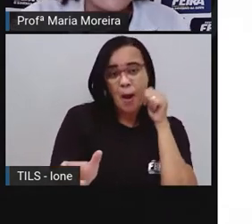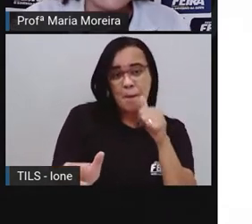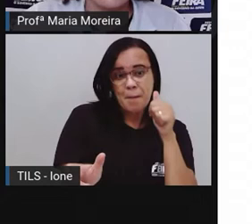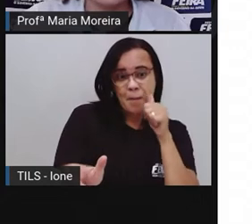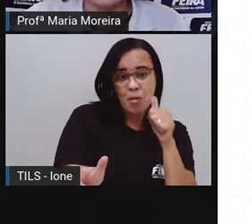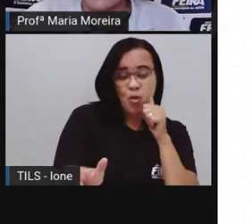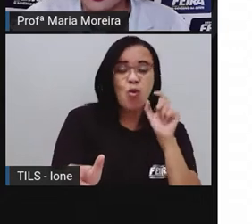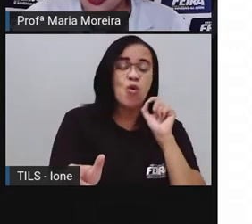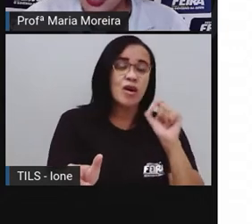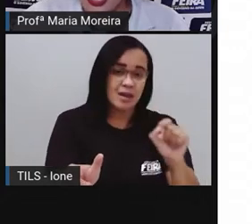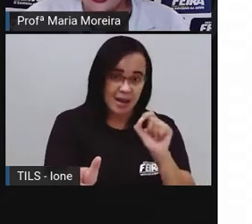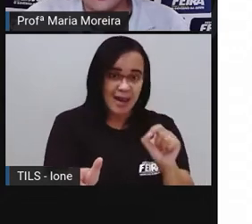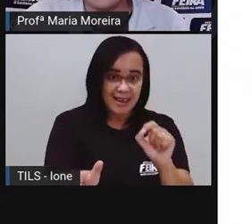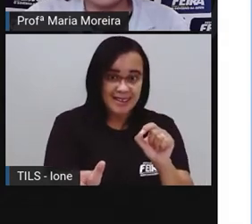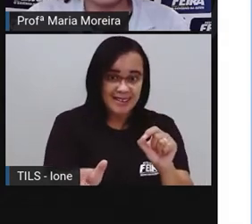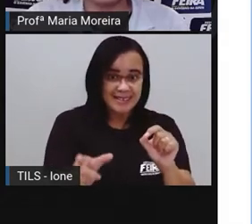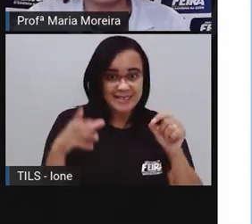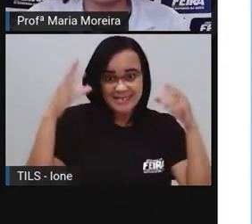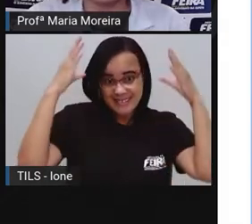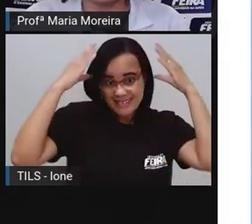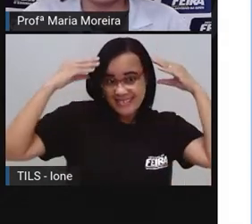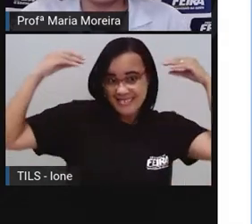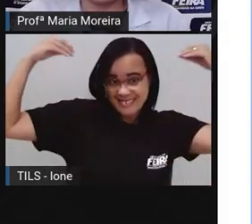surpresa dentro dela.